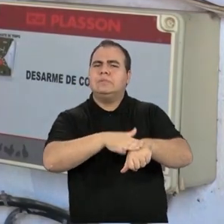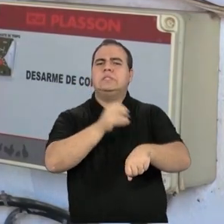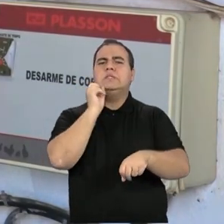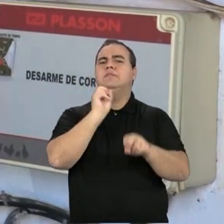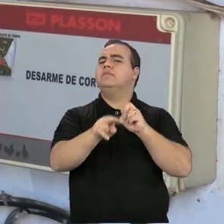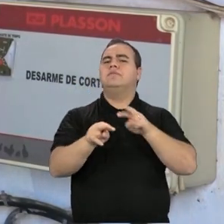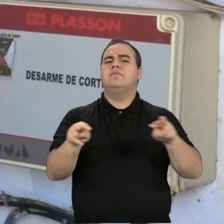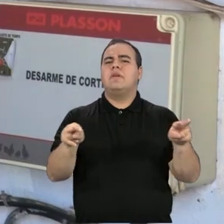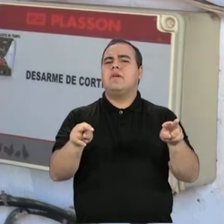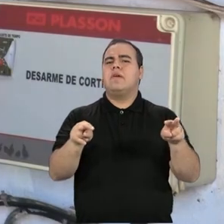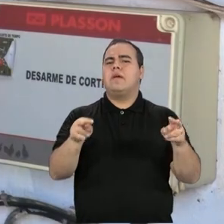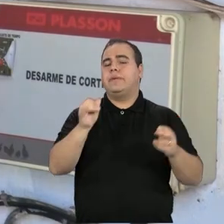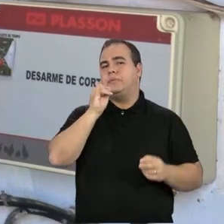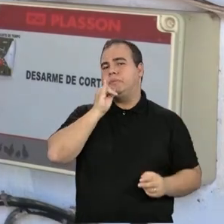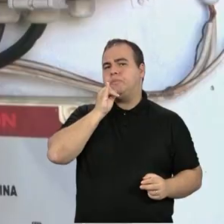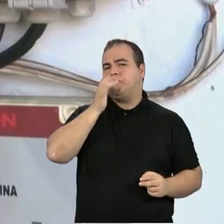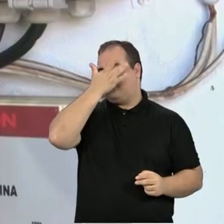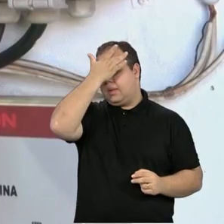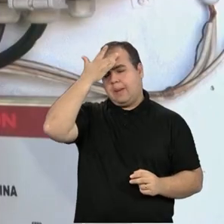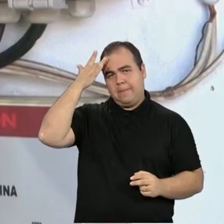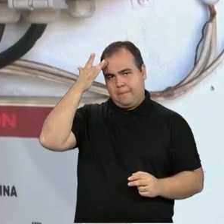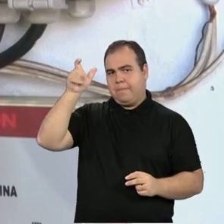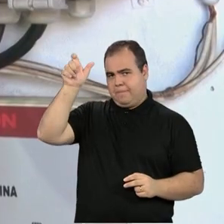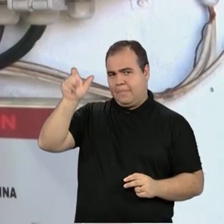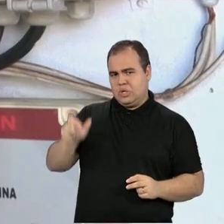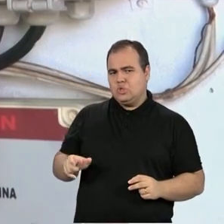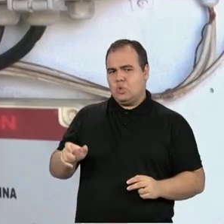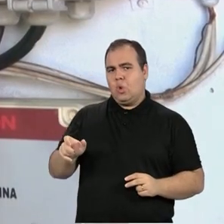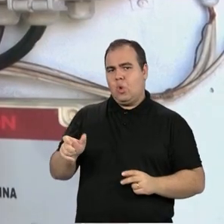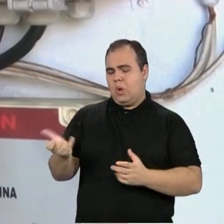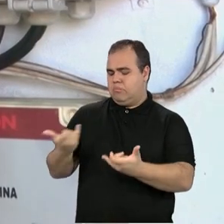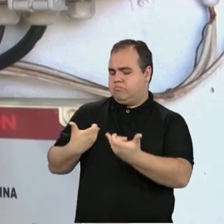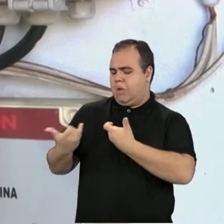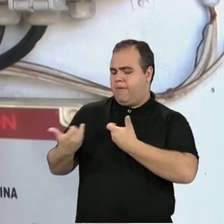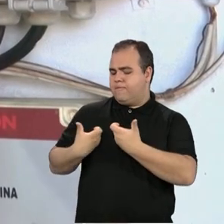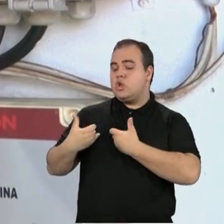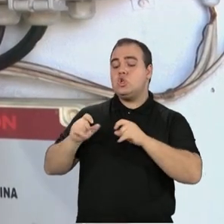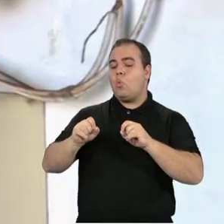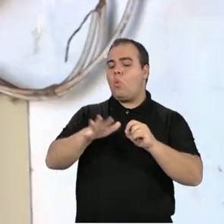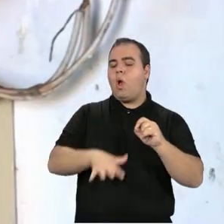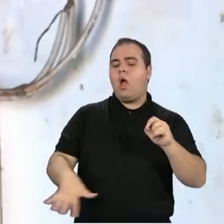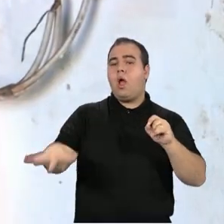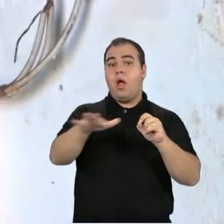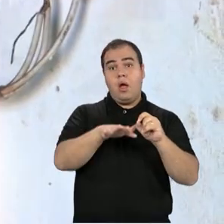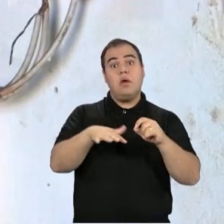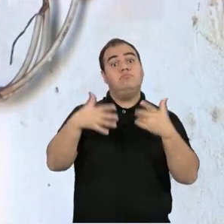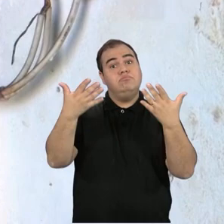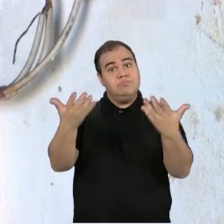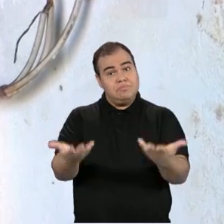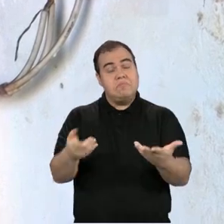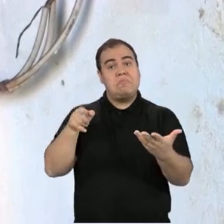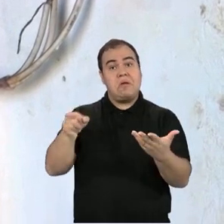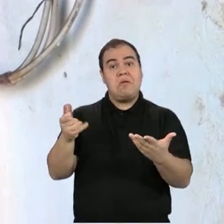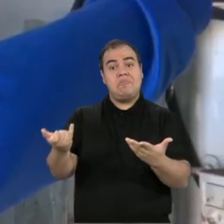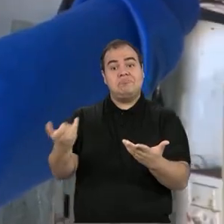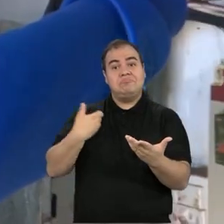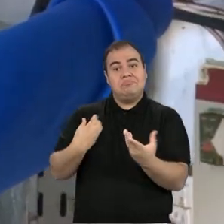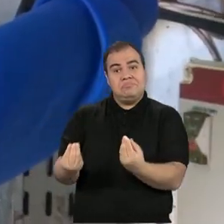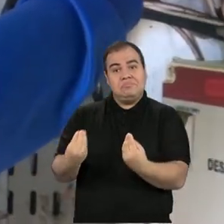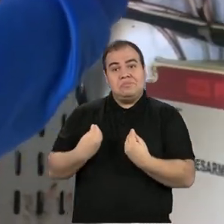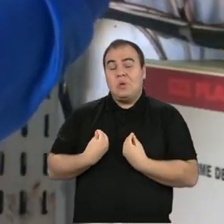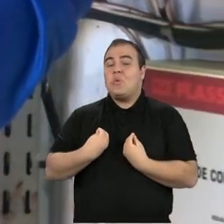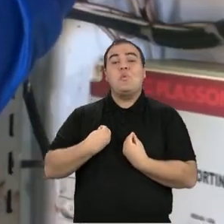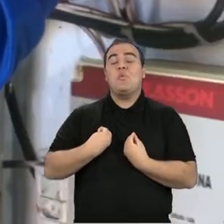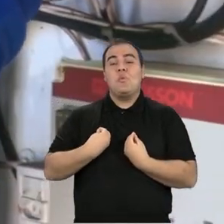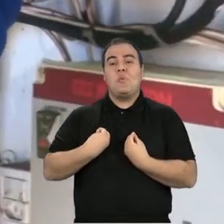uma pessoa que nos passa tudo o que acontece na granja. E através dela, nós conseguimos tirar o